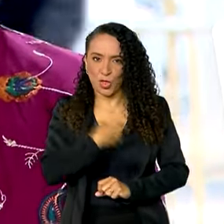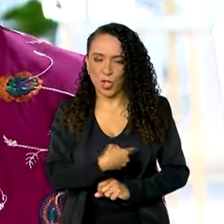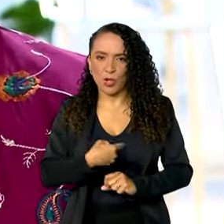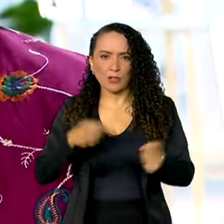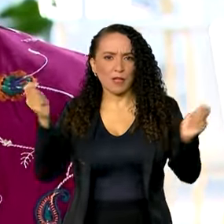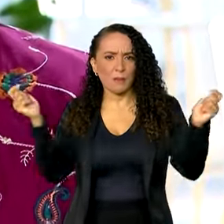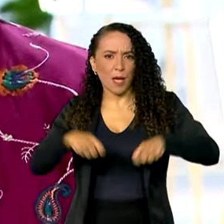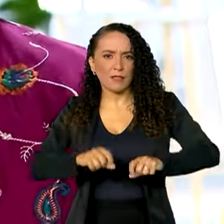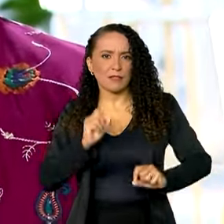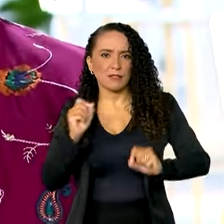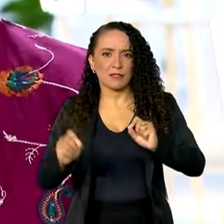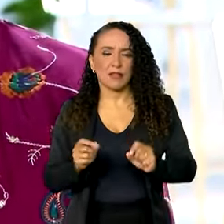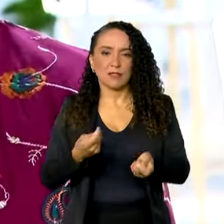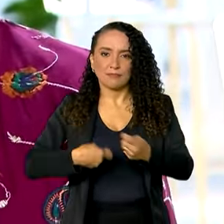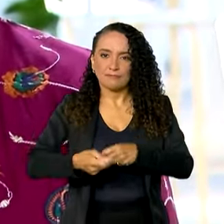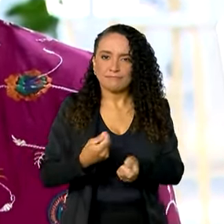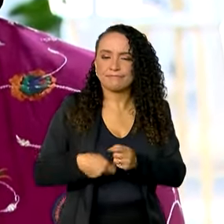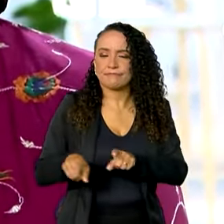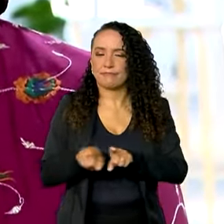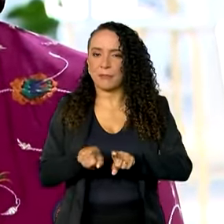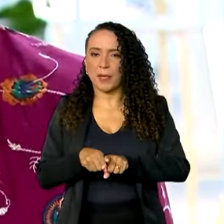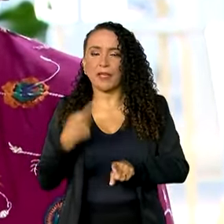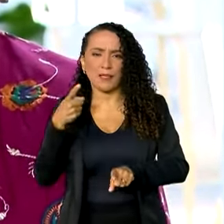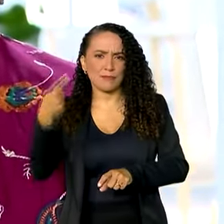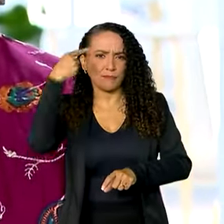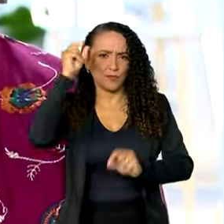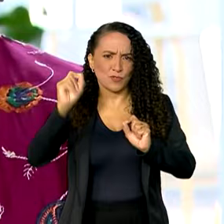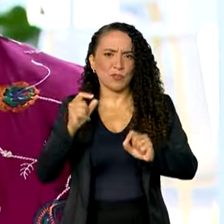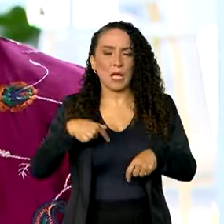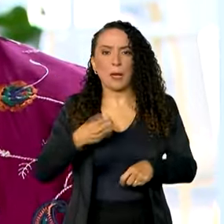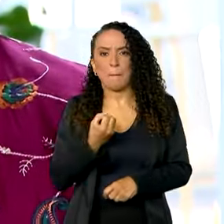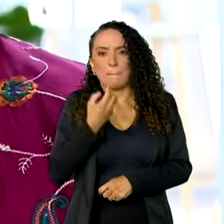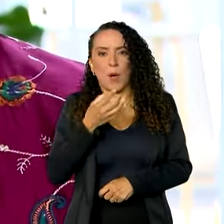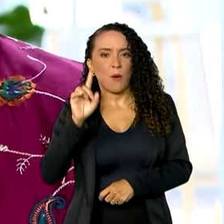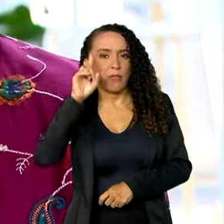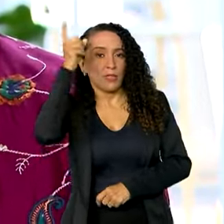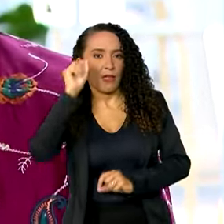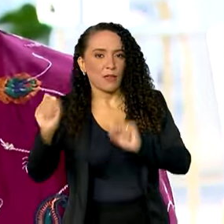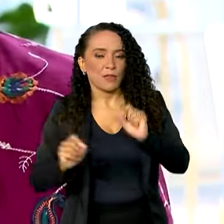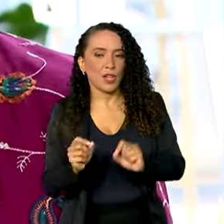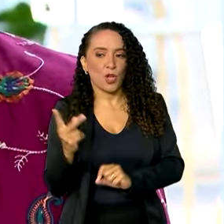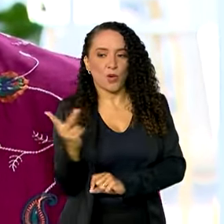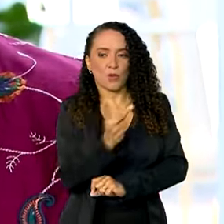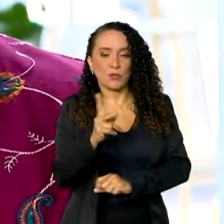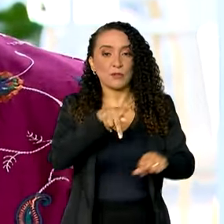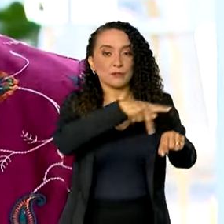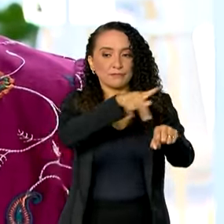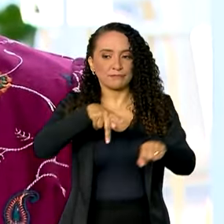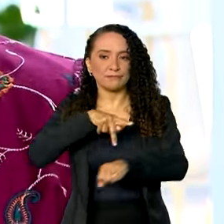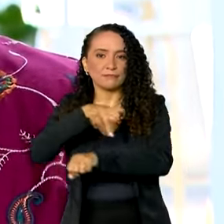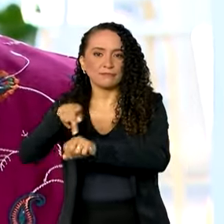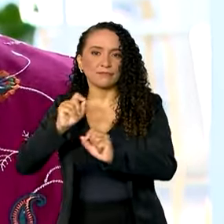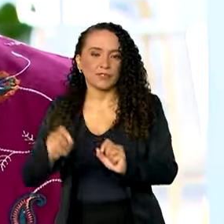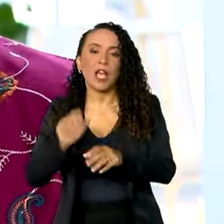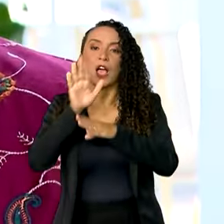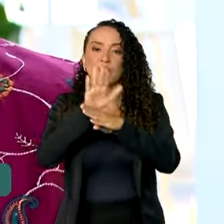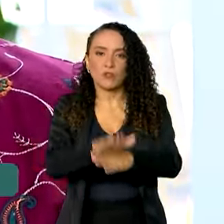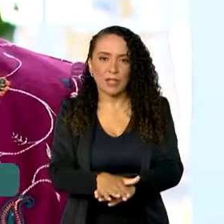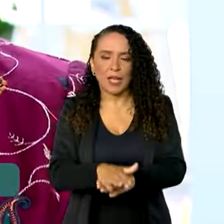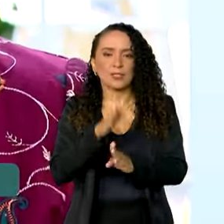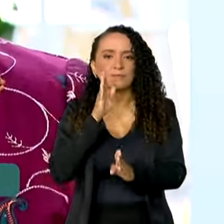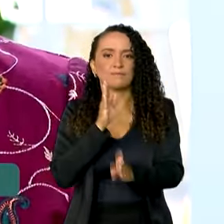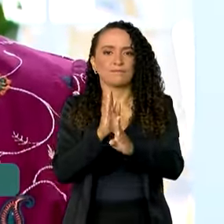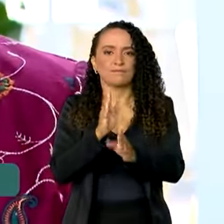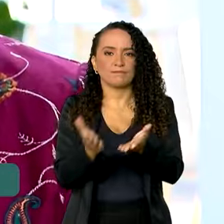capacidade negociadora. Eles acharam que seria uma boa ideia esses dois países ajudar a